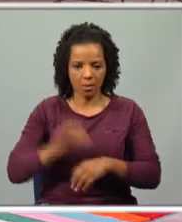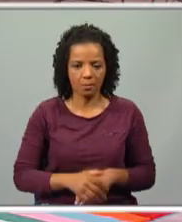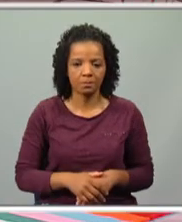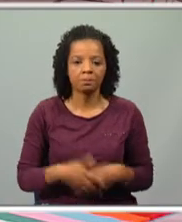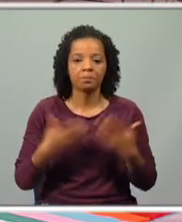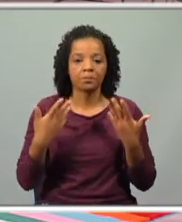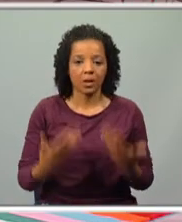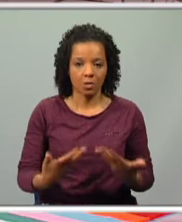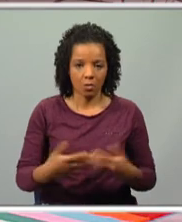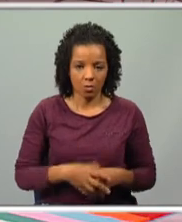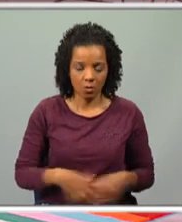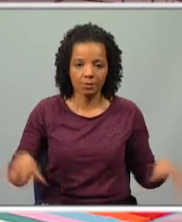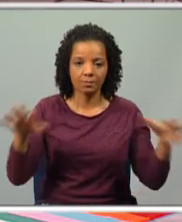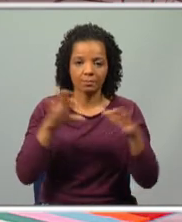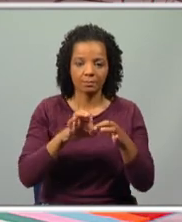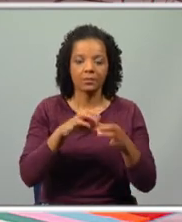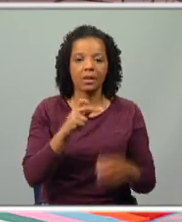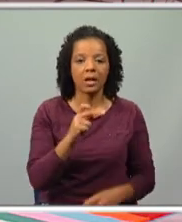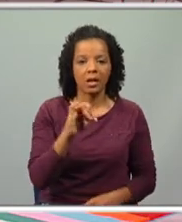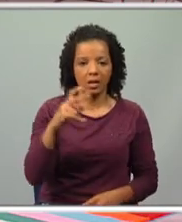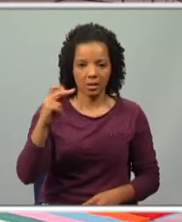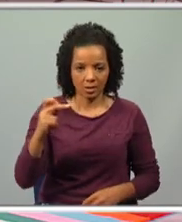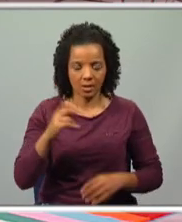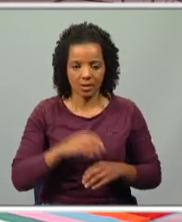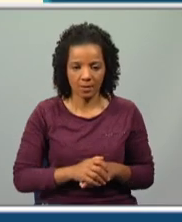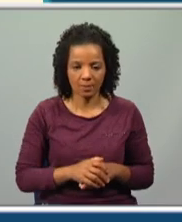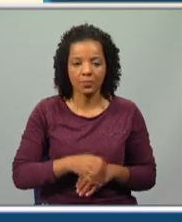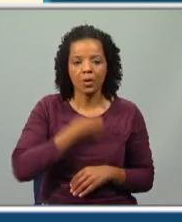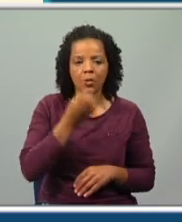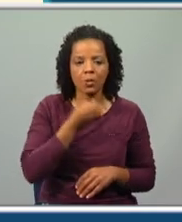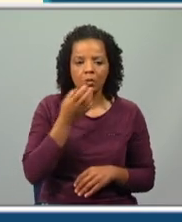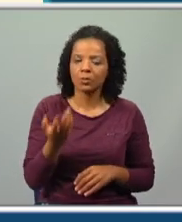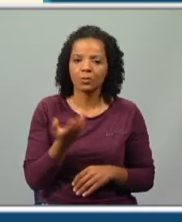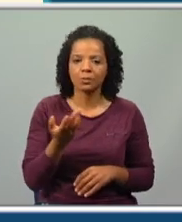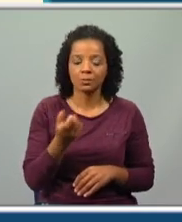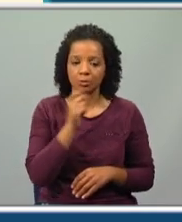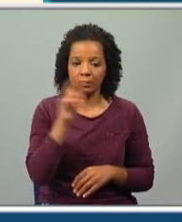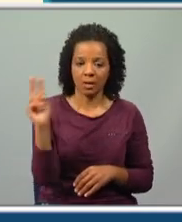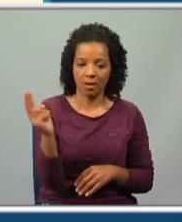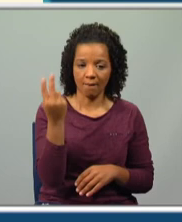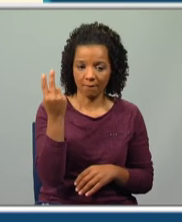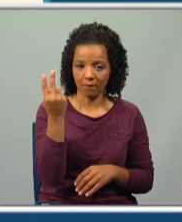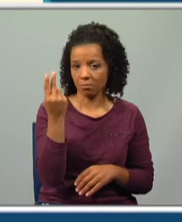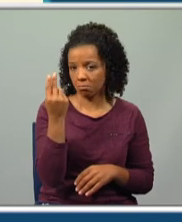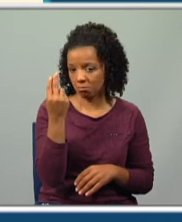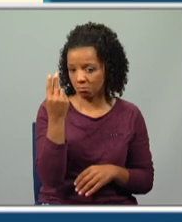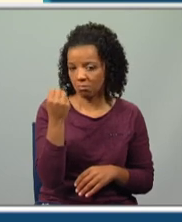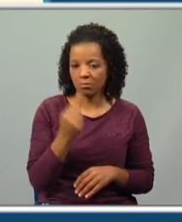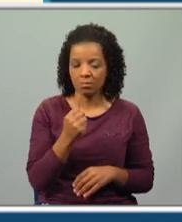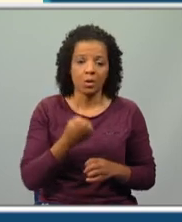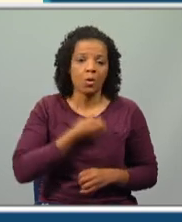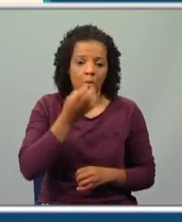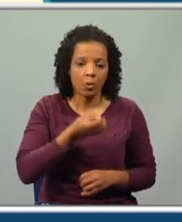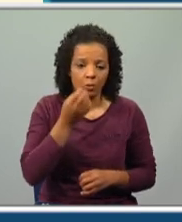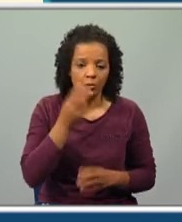Agora, relativamente à Aia, trata-se de um conto, e aqui nós temos duas possibilidades. É evidente que é um